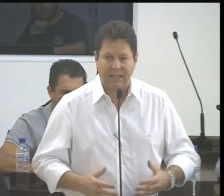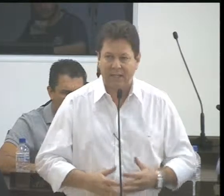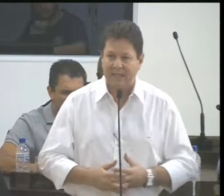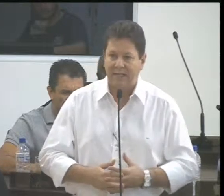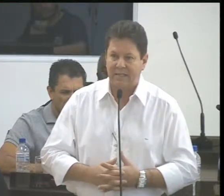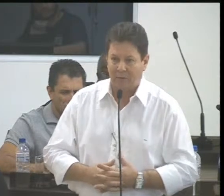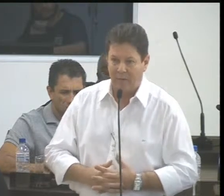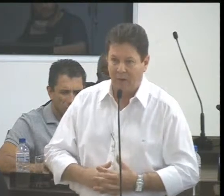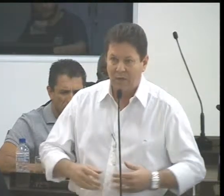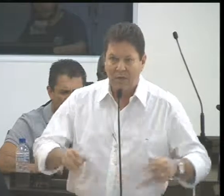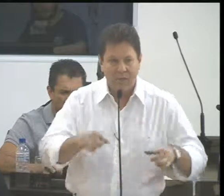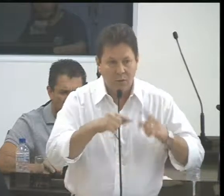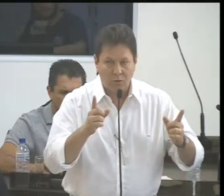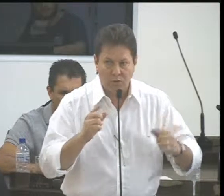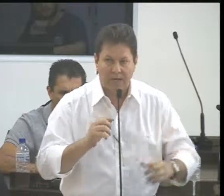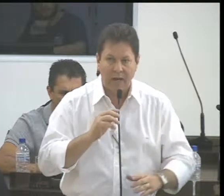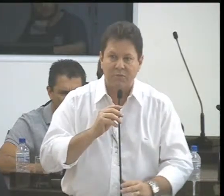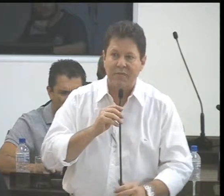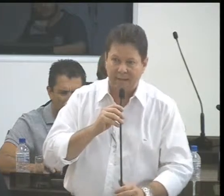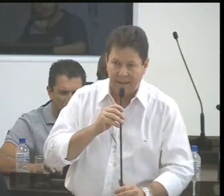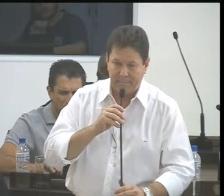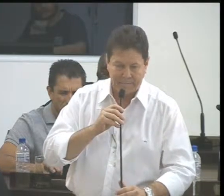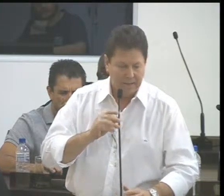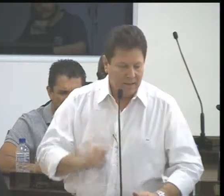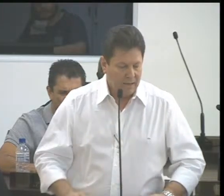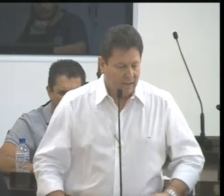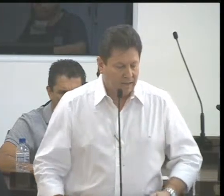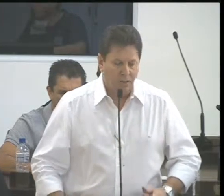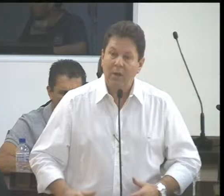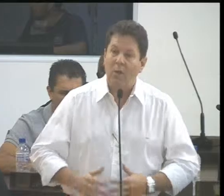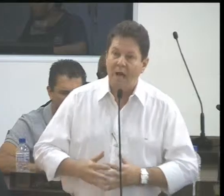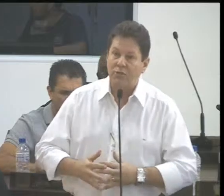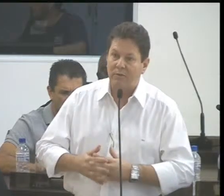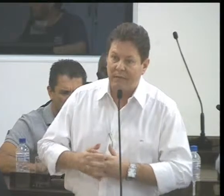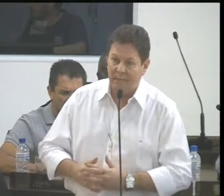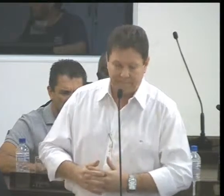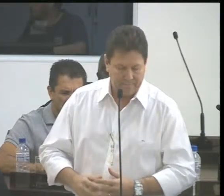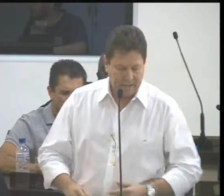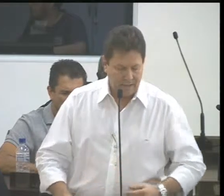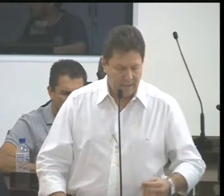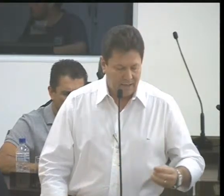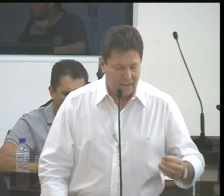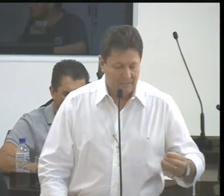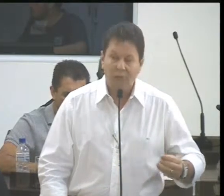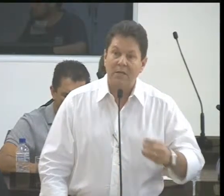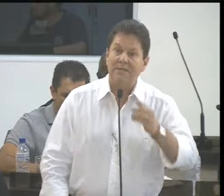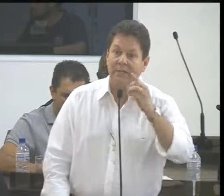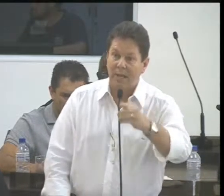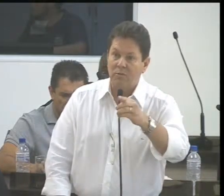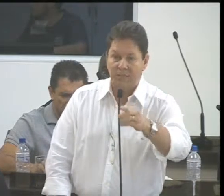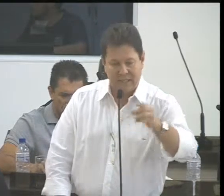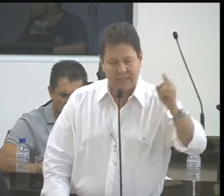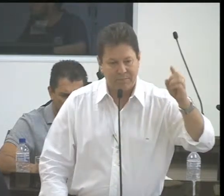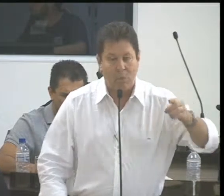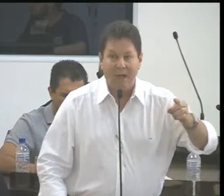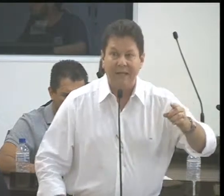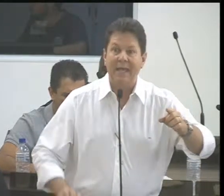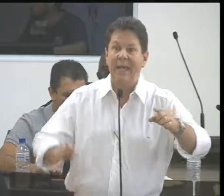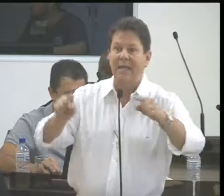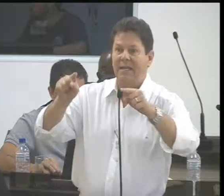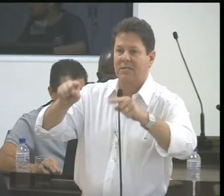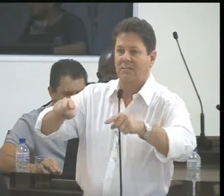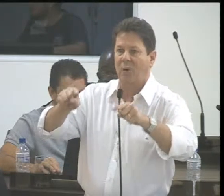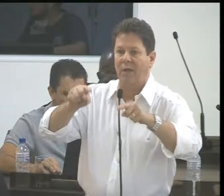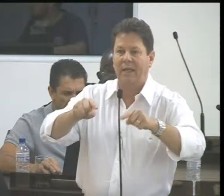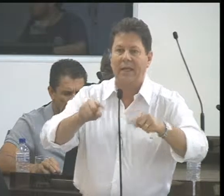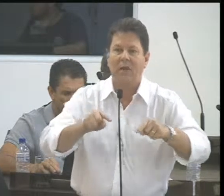financeira. A segunda, Cruzeiro do Sul, é uma instituição extremamente sólida na cidade de São Paulo e em outros campos